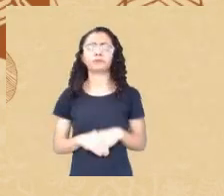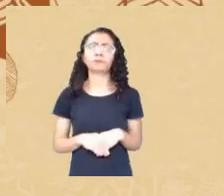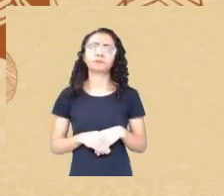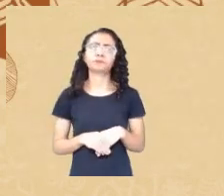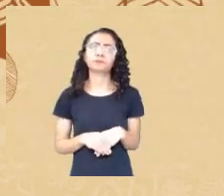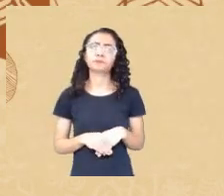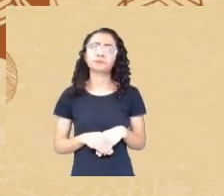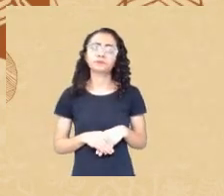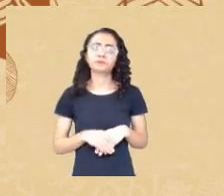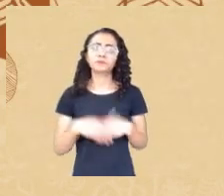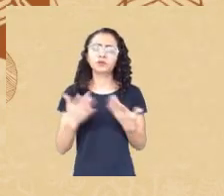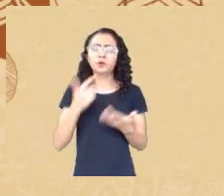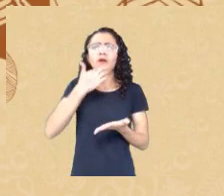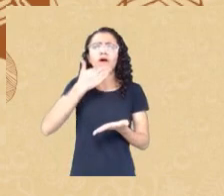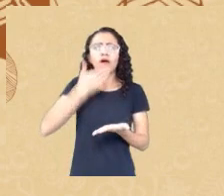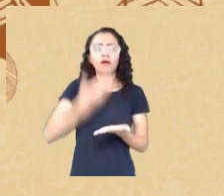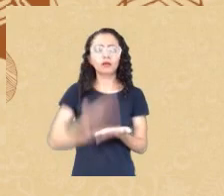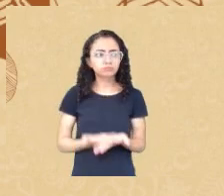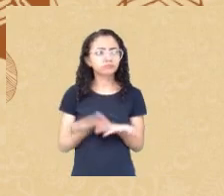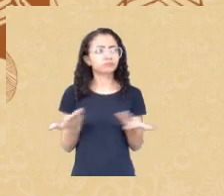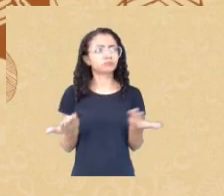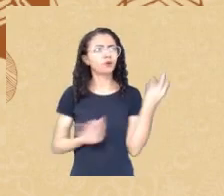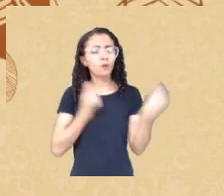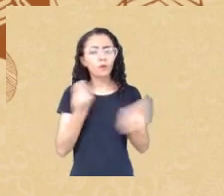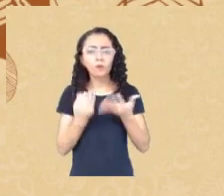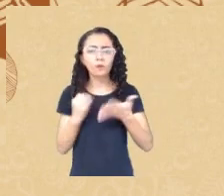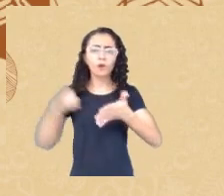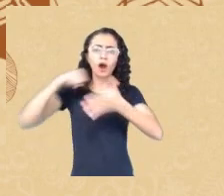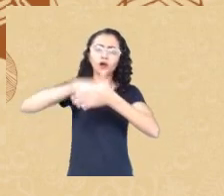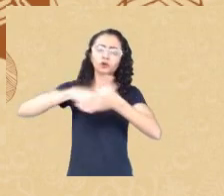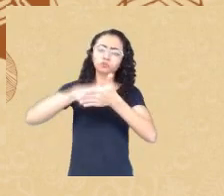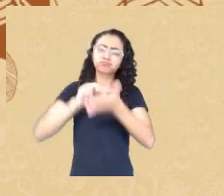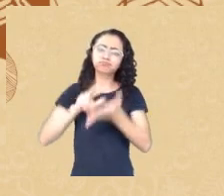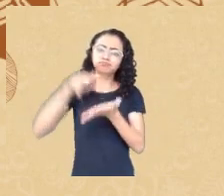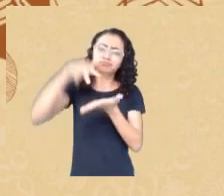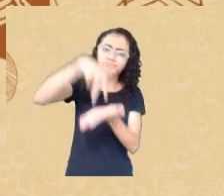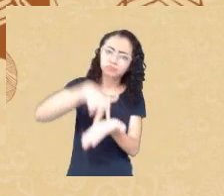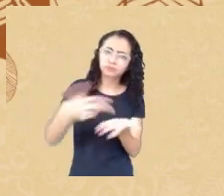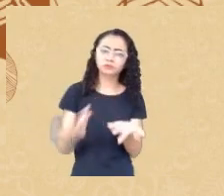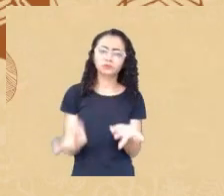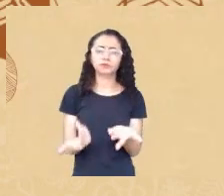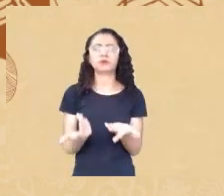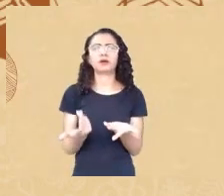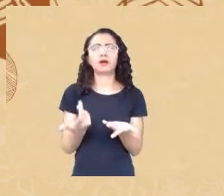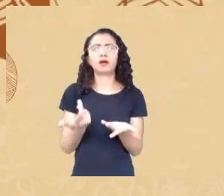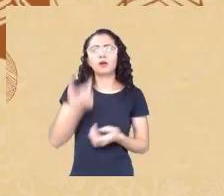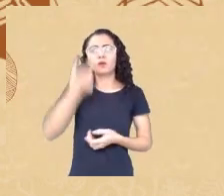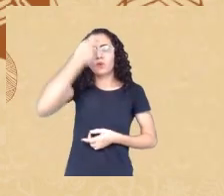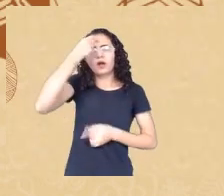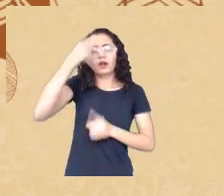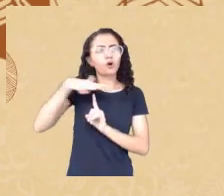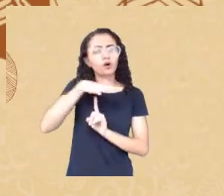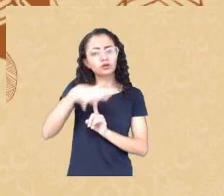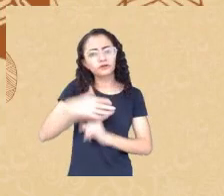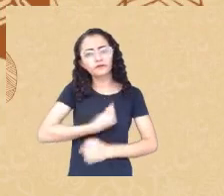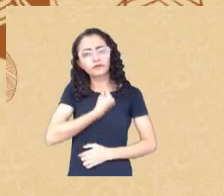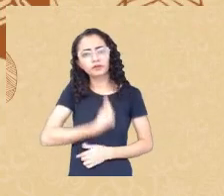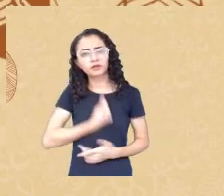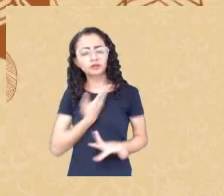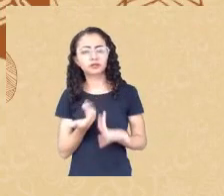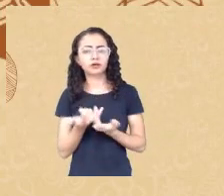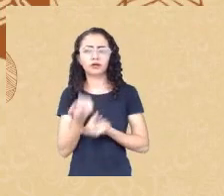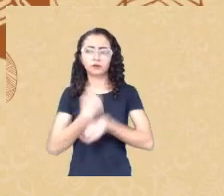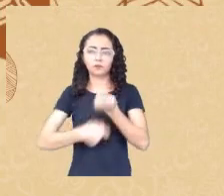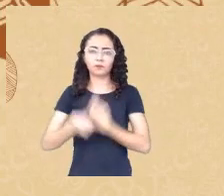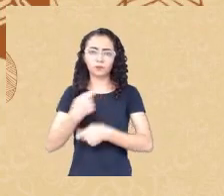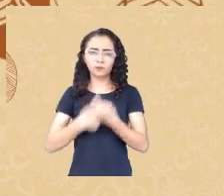como é que a gente empreende essa luta numa lógica de vida e num sistema econômico social que vive dessa produção